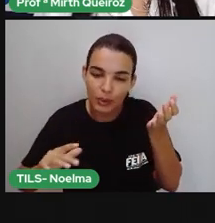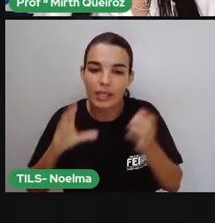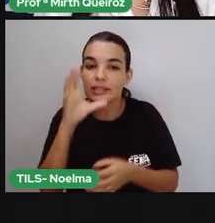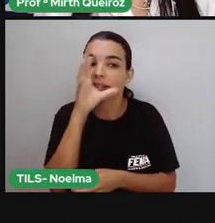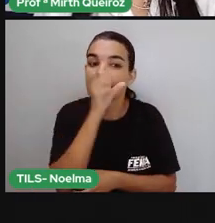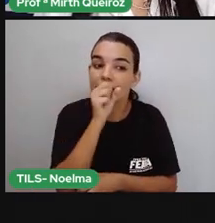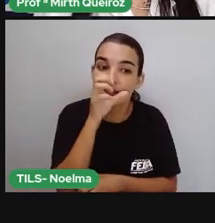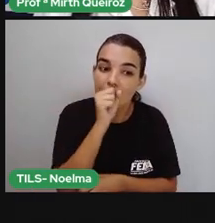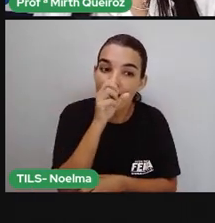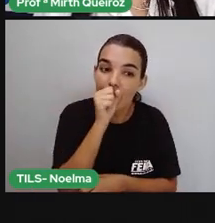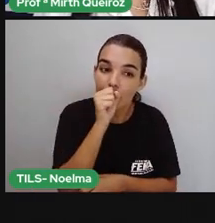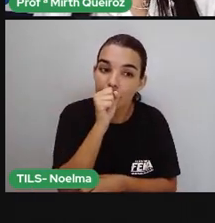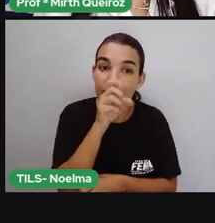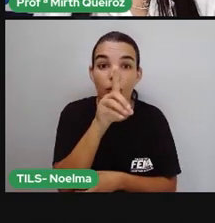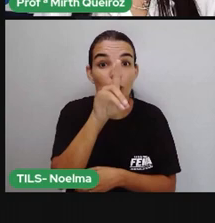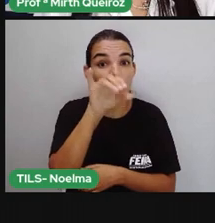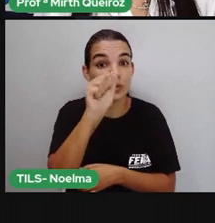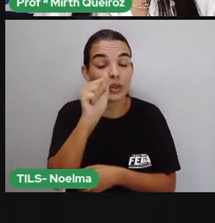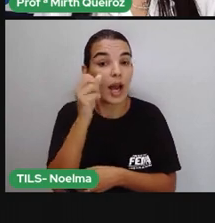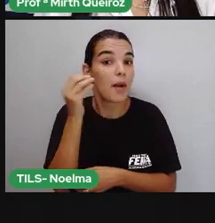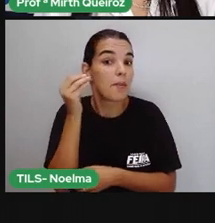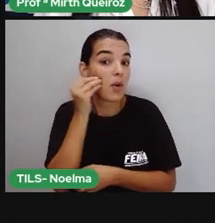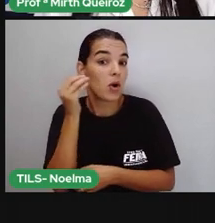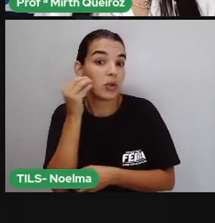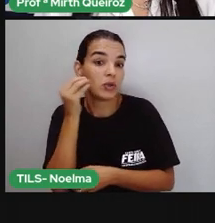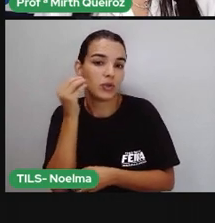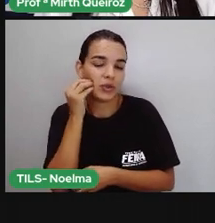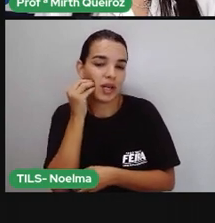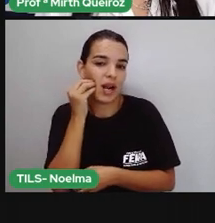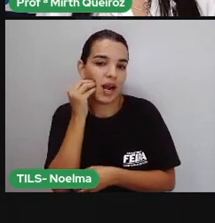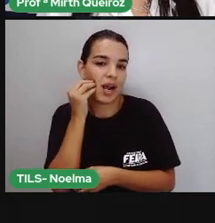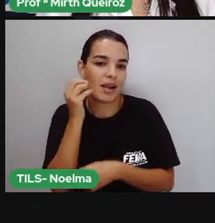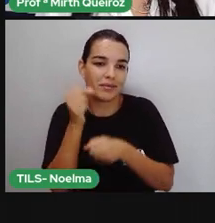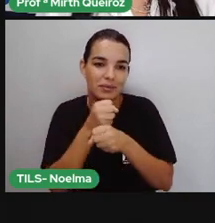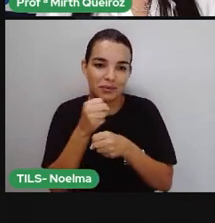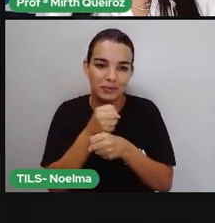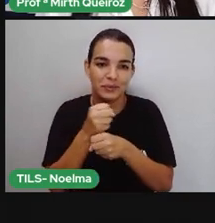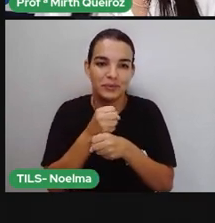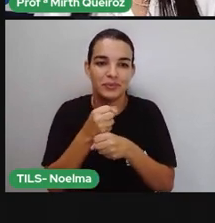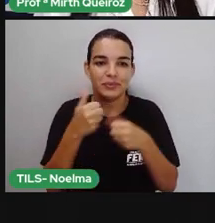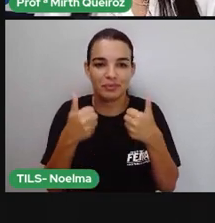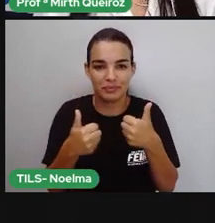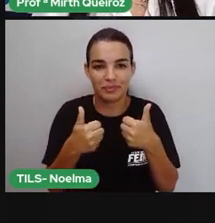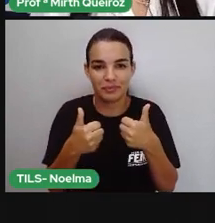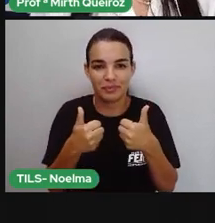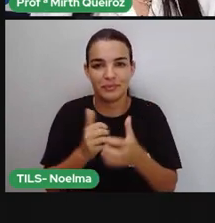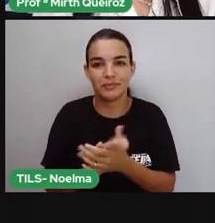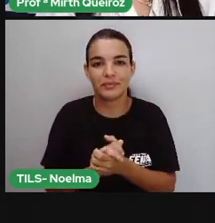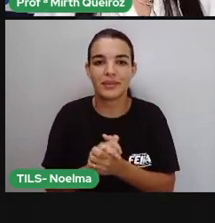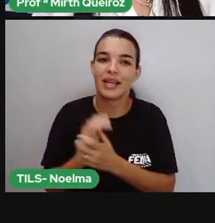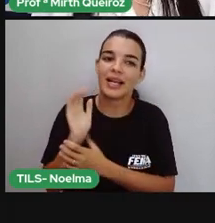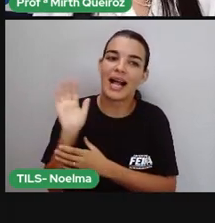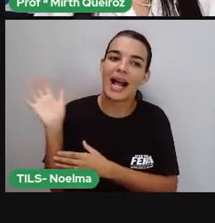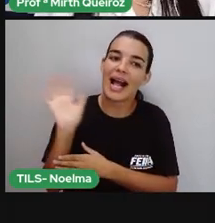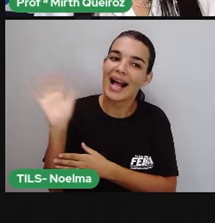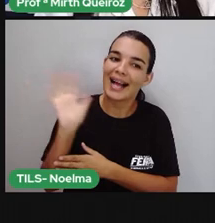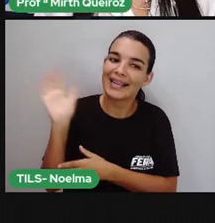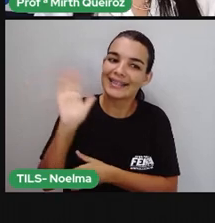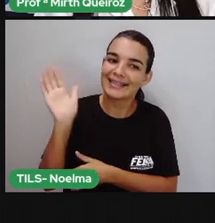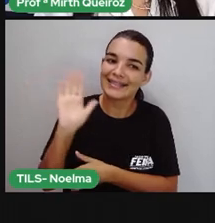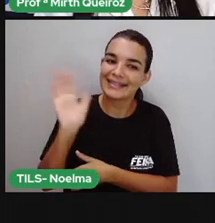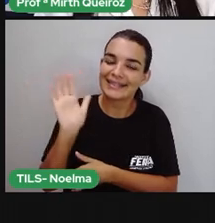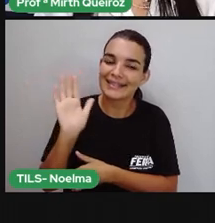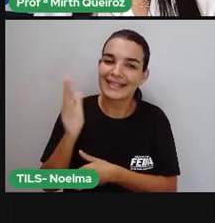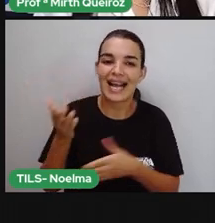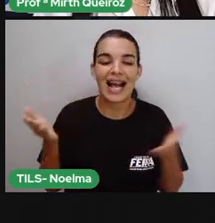sábado será o dia em que vocês irão construir essa maquete. A prova é ficando por